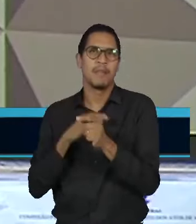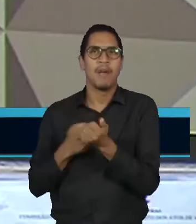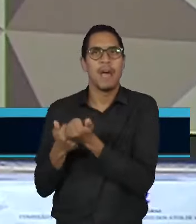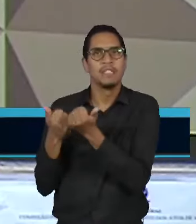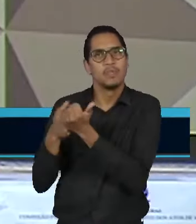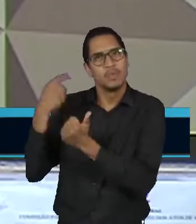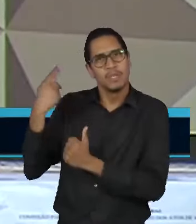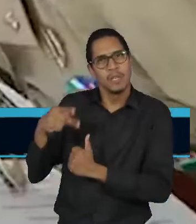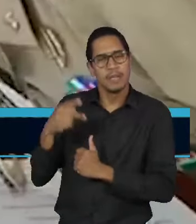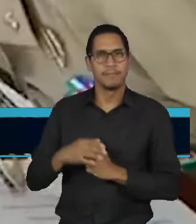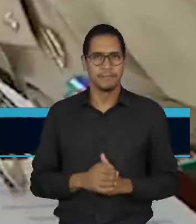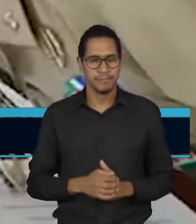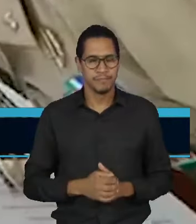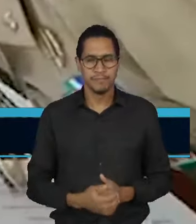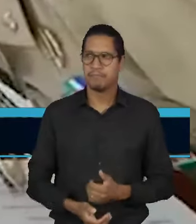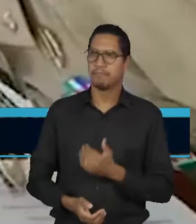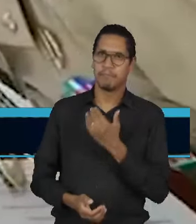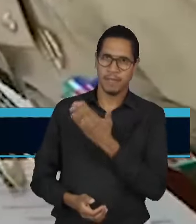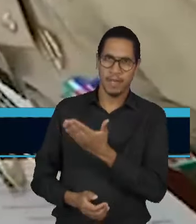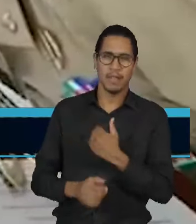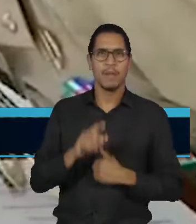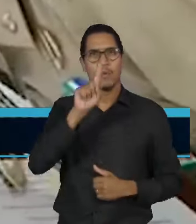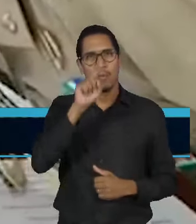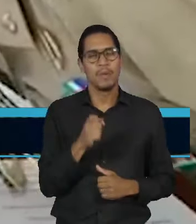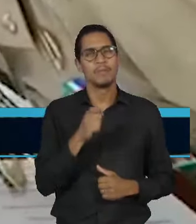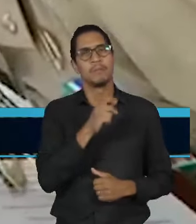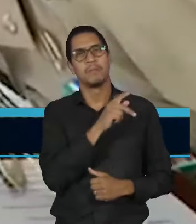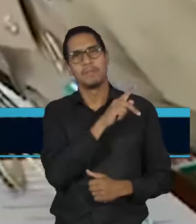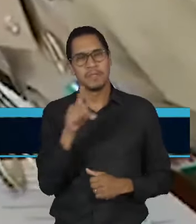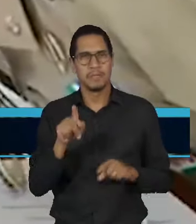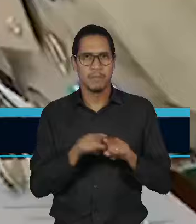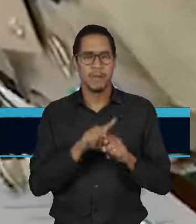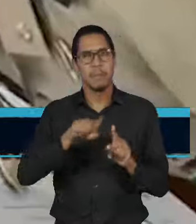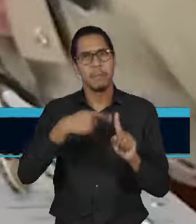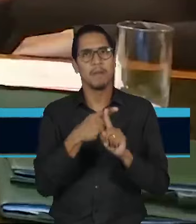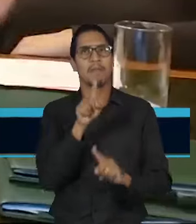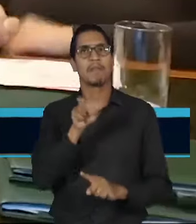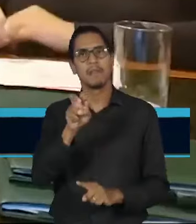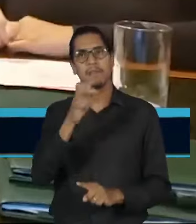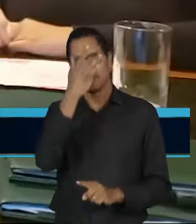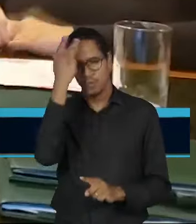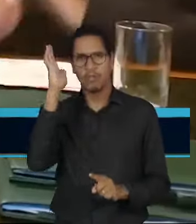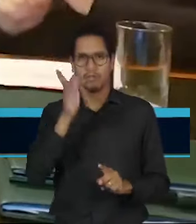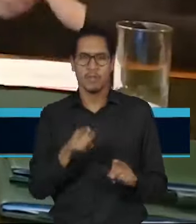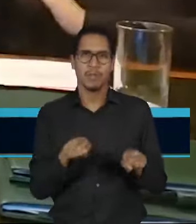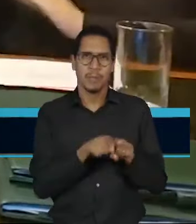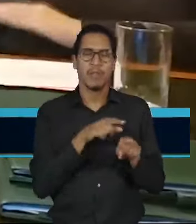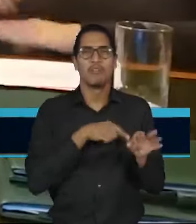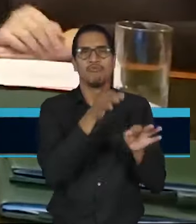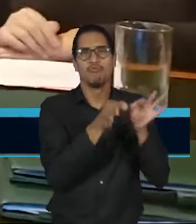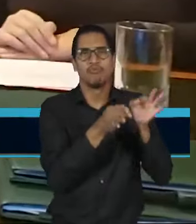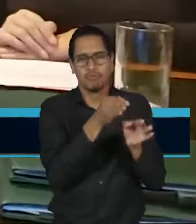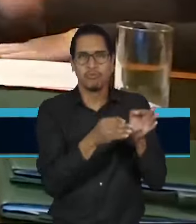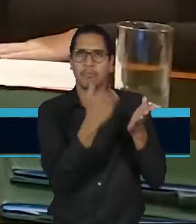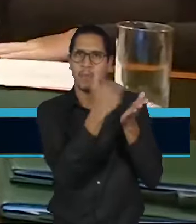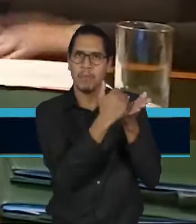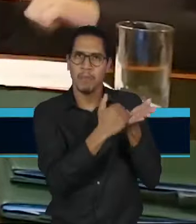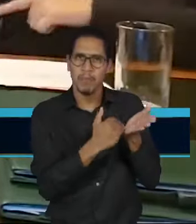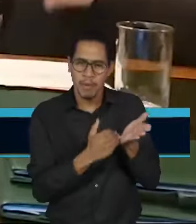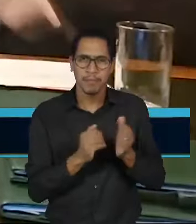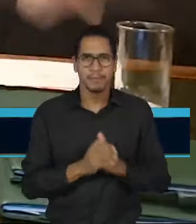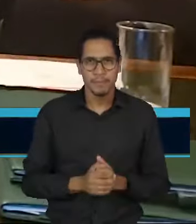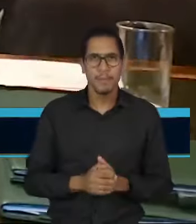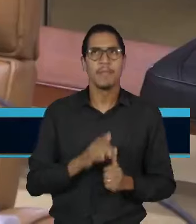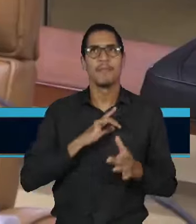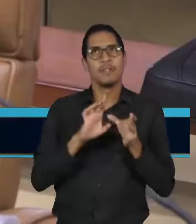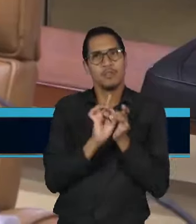caso, ele, o ex-presidente e 15 pessoas foram indiciados. Mauro Cid só foi solto após a delação premiada à